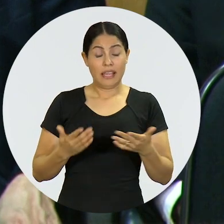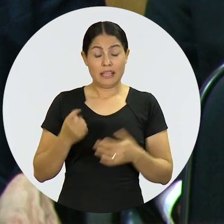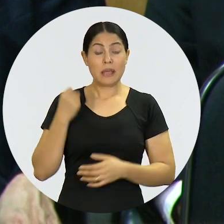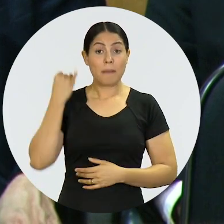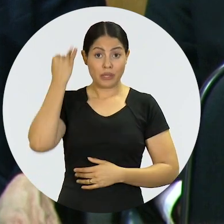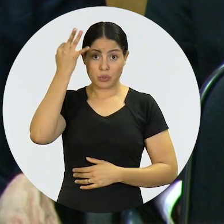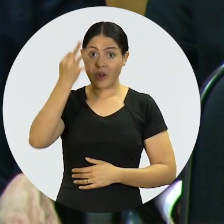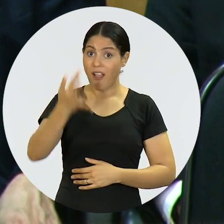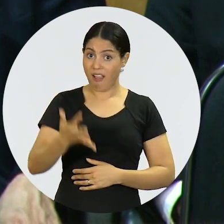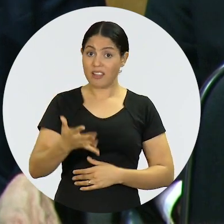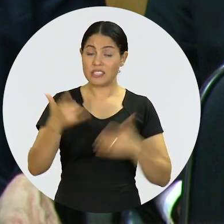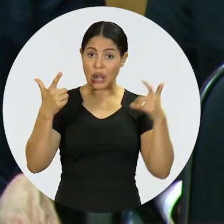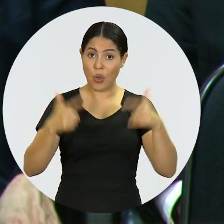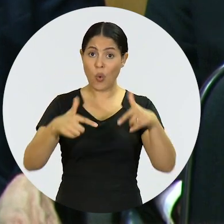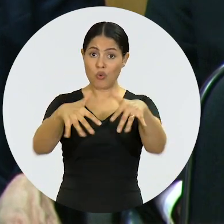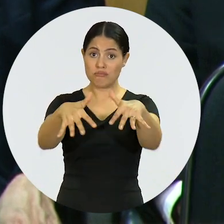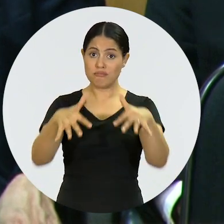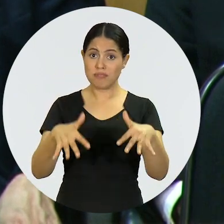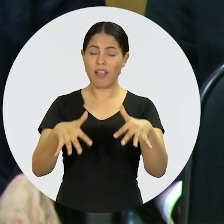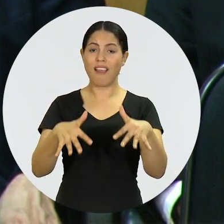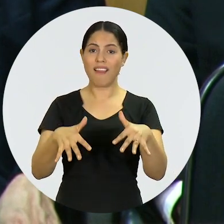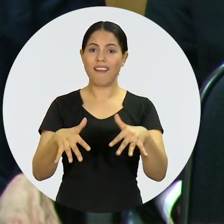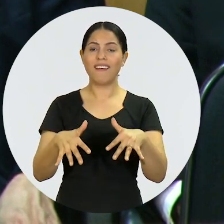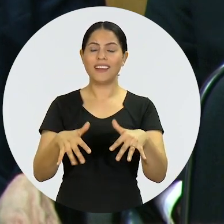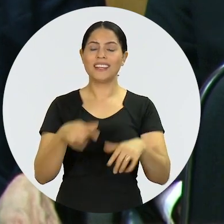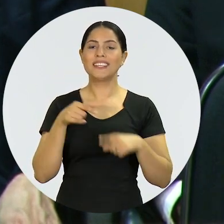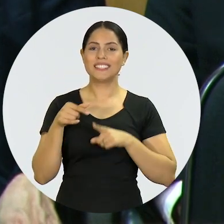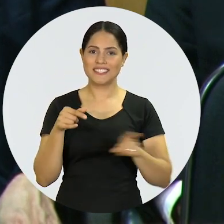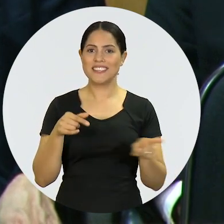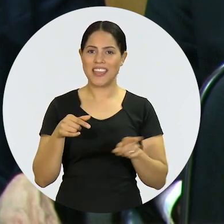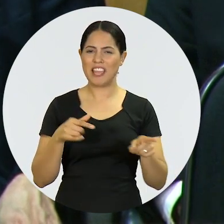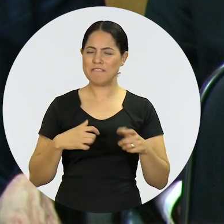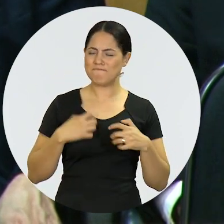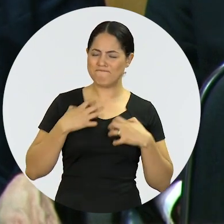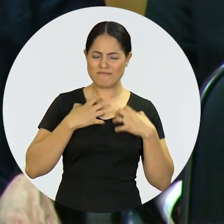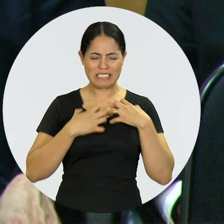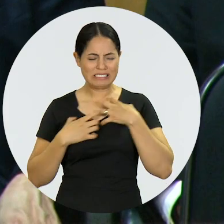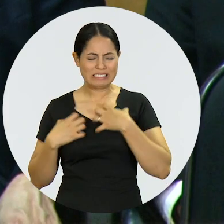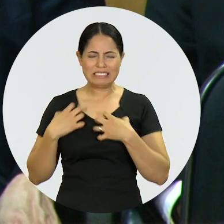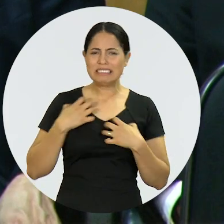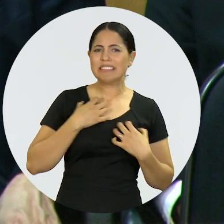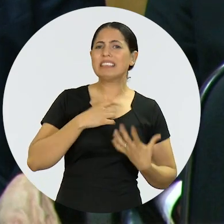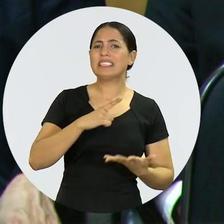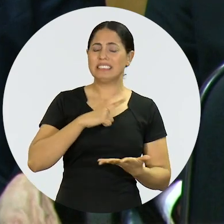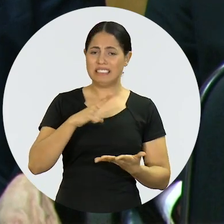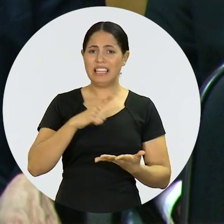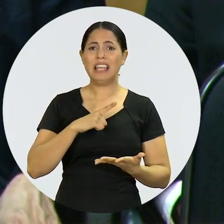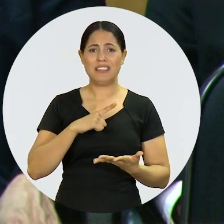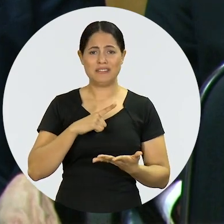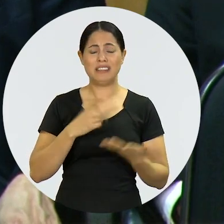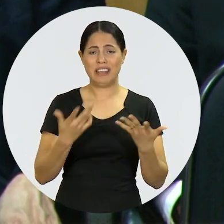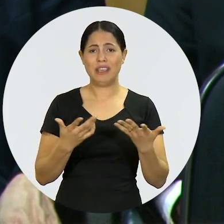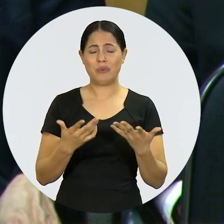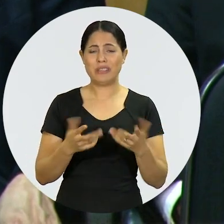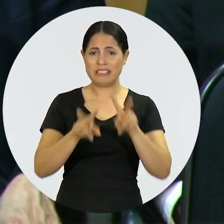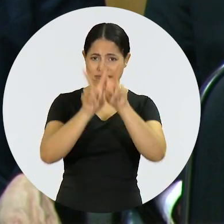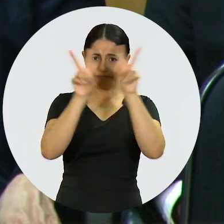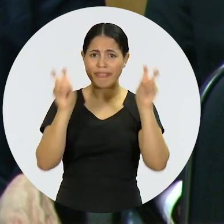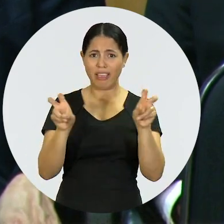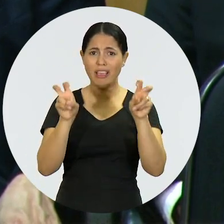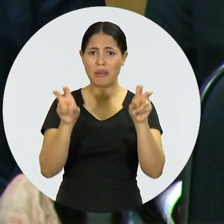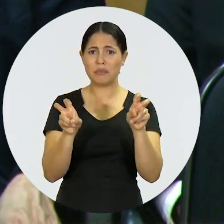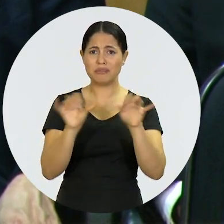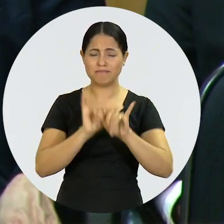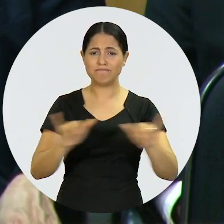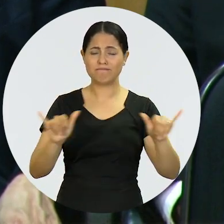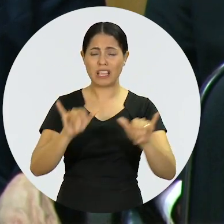numa madrugada no parlamento brasileiro, Cláudio Lamacchia, bastante angustiado com essa perspectiva